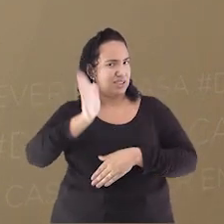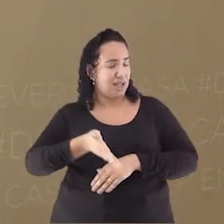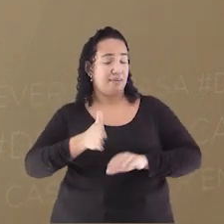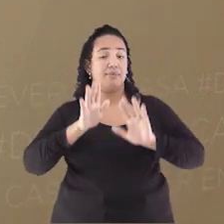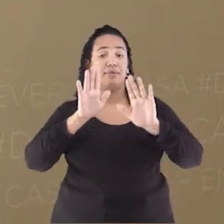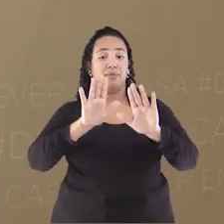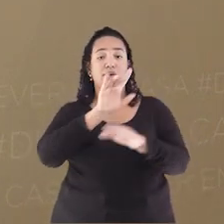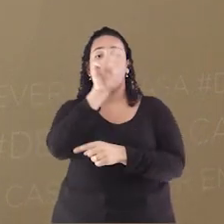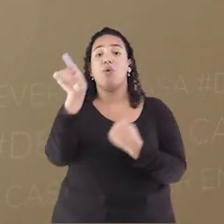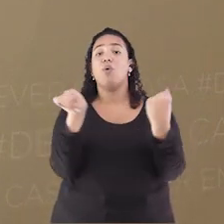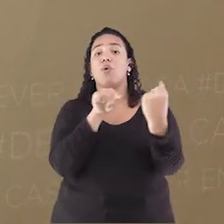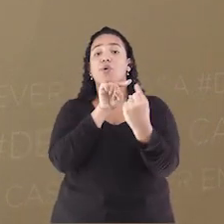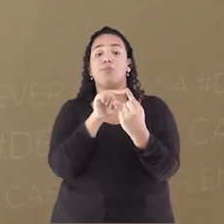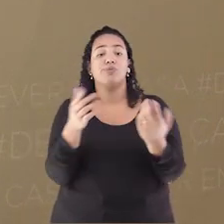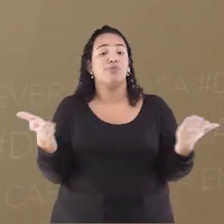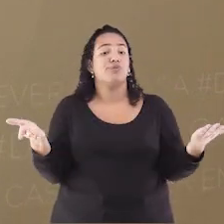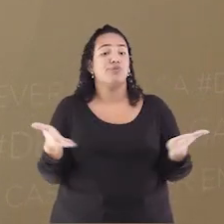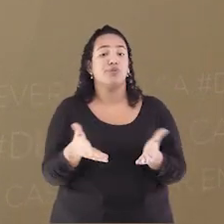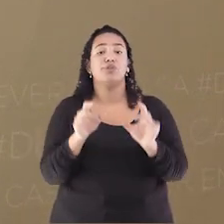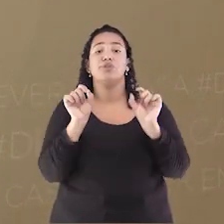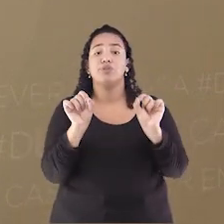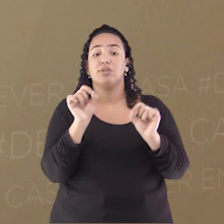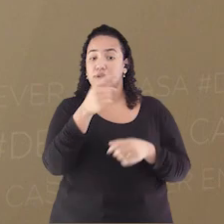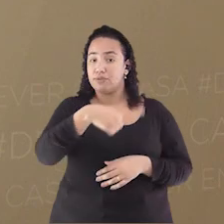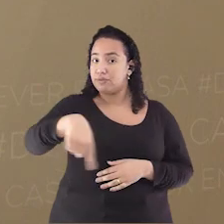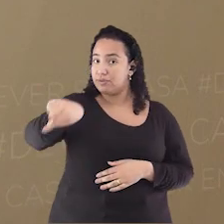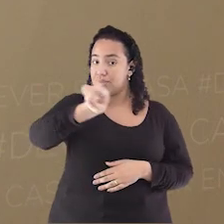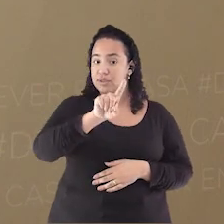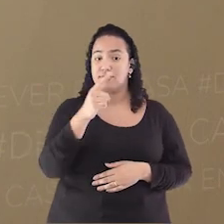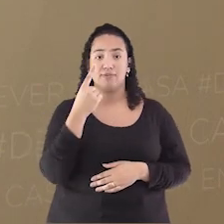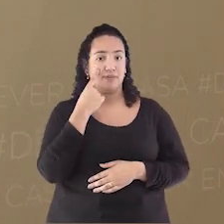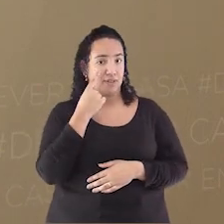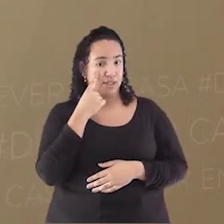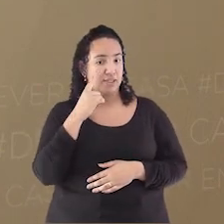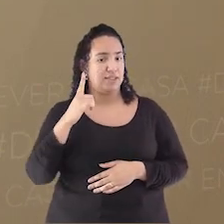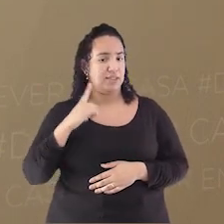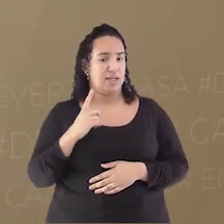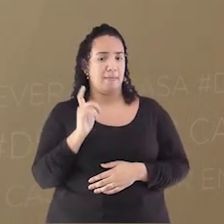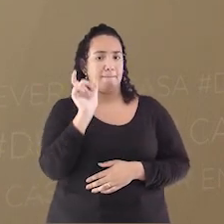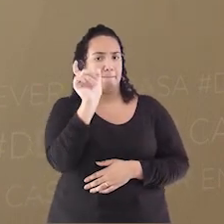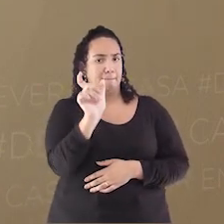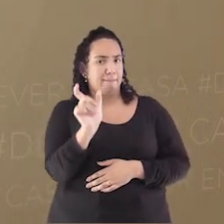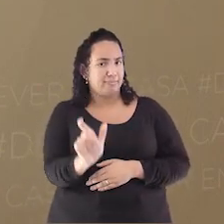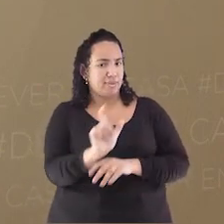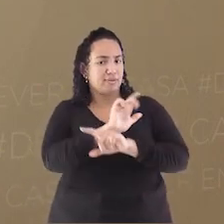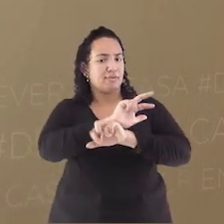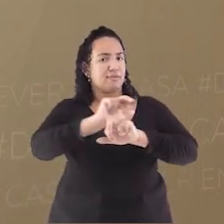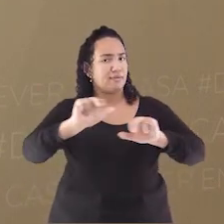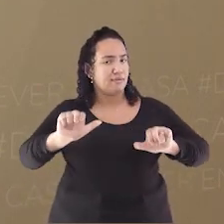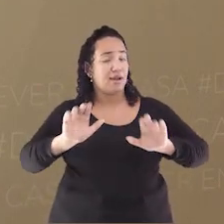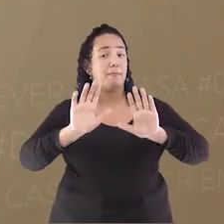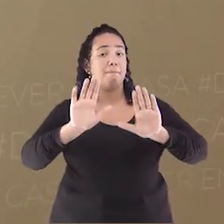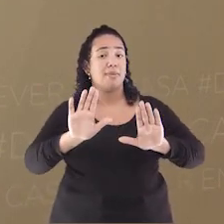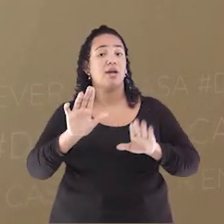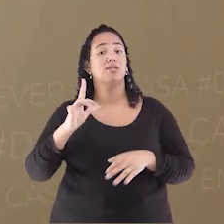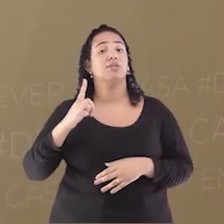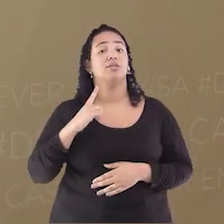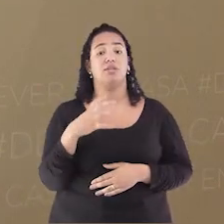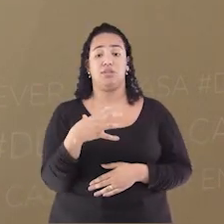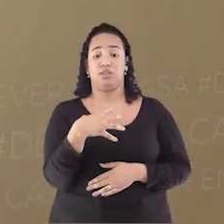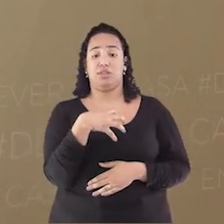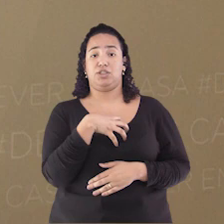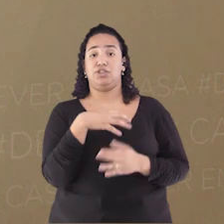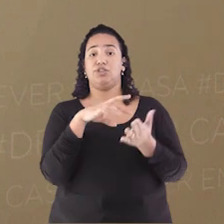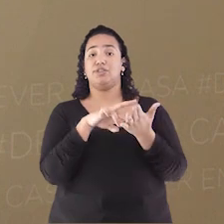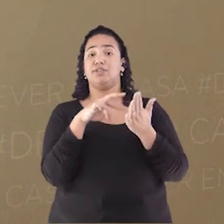hoje É fazer com que você possa ver Que existem muitas palavras Que possuem significados